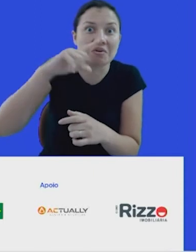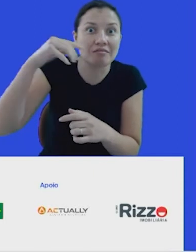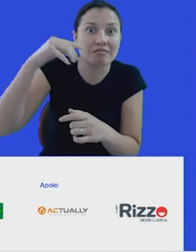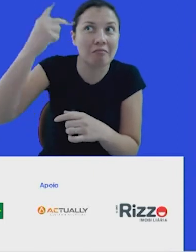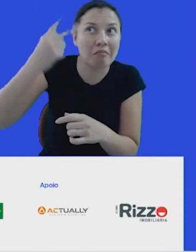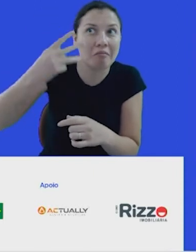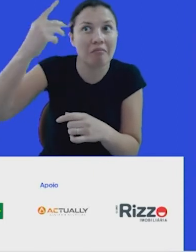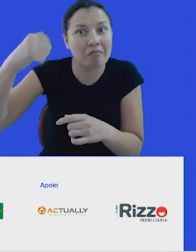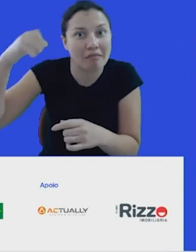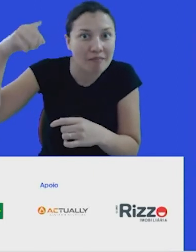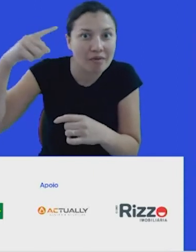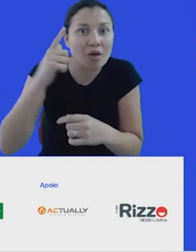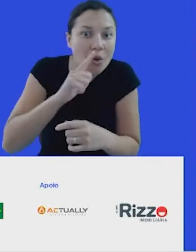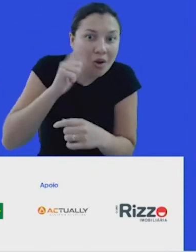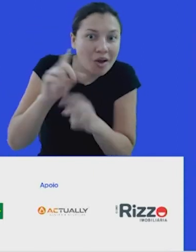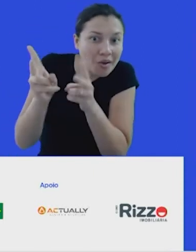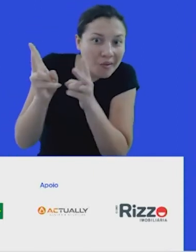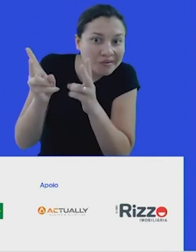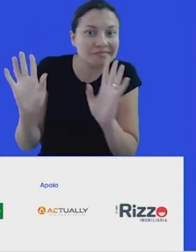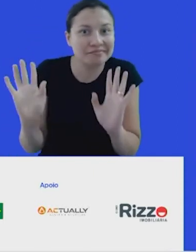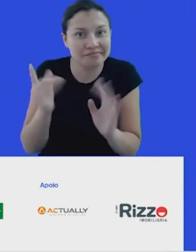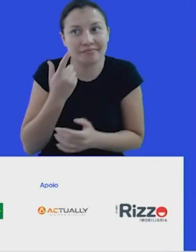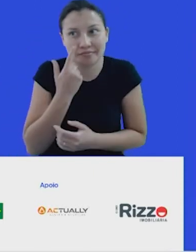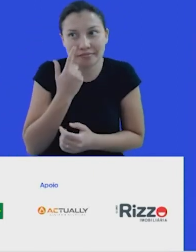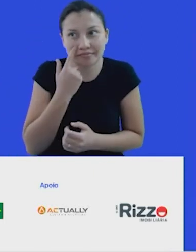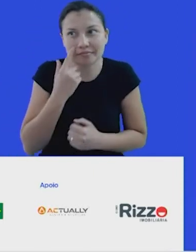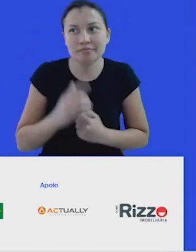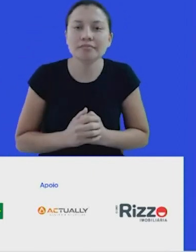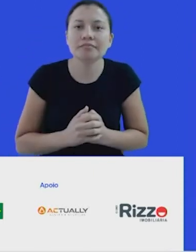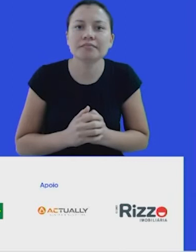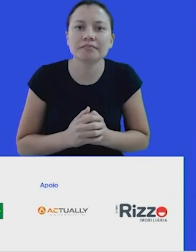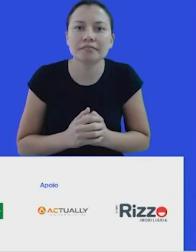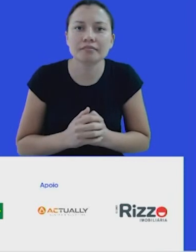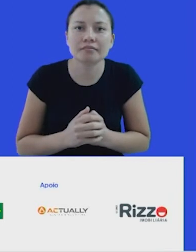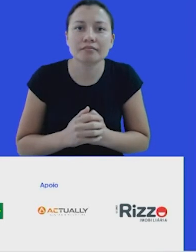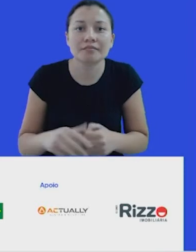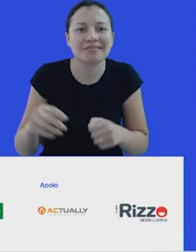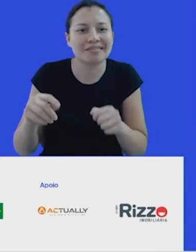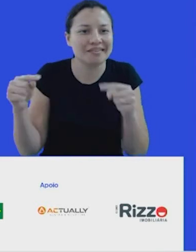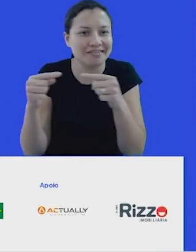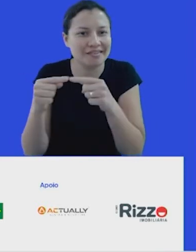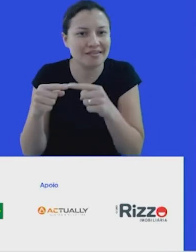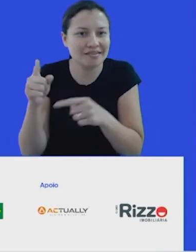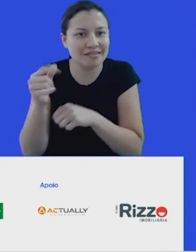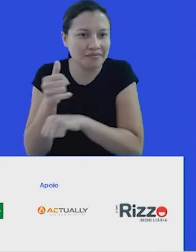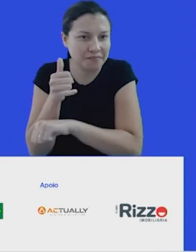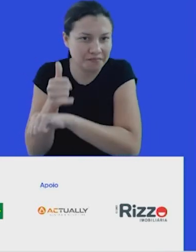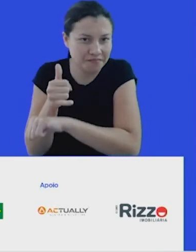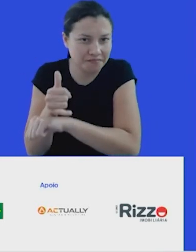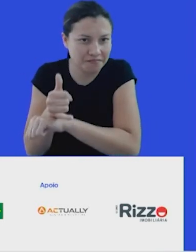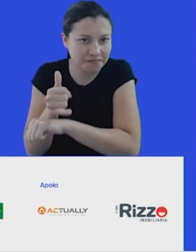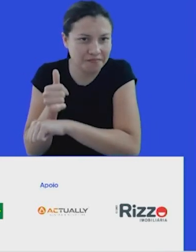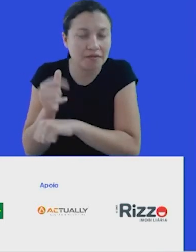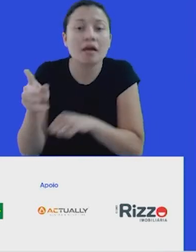os primeiros três Open Corporations do Brasil, que para uma empresa de aço é bastante atípico. E a